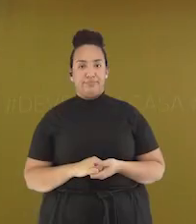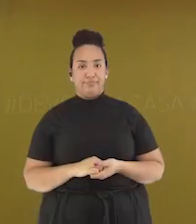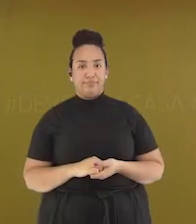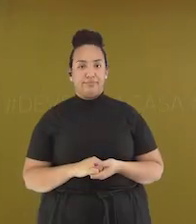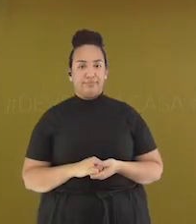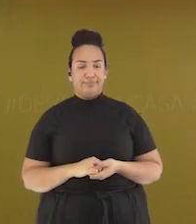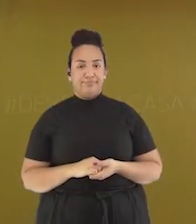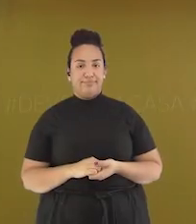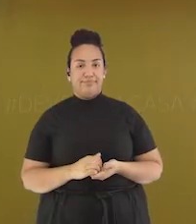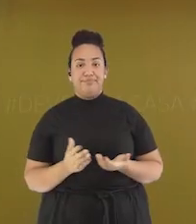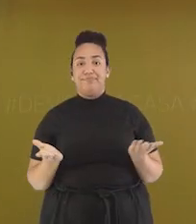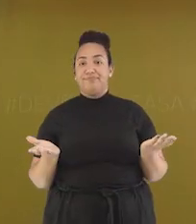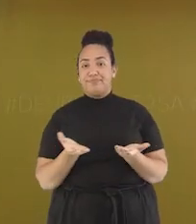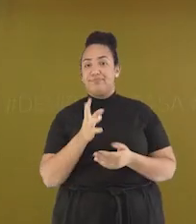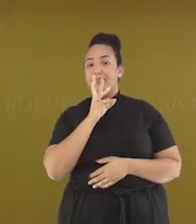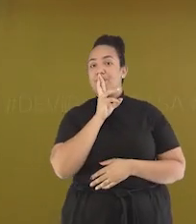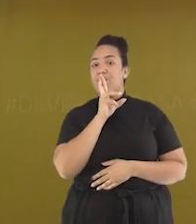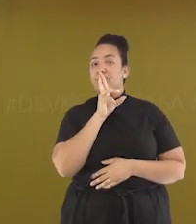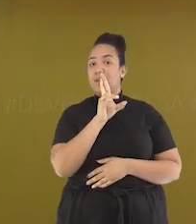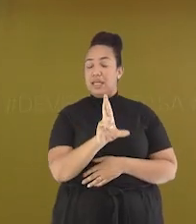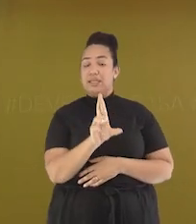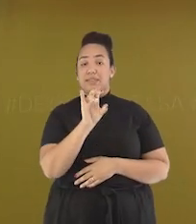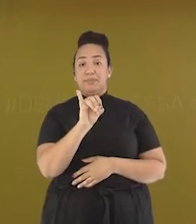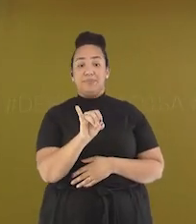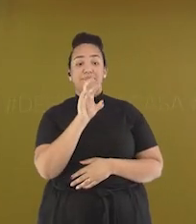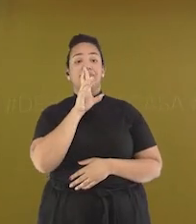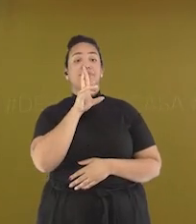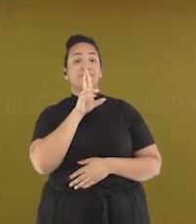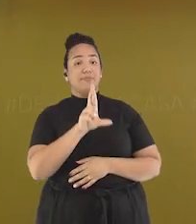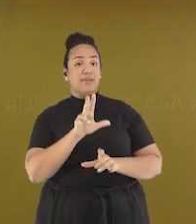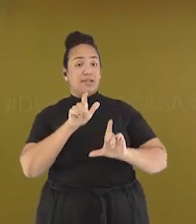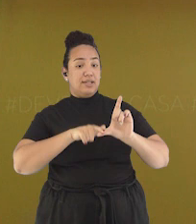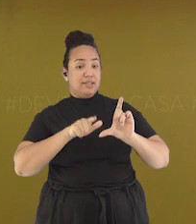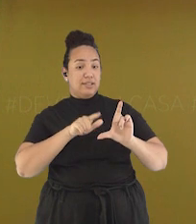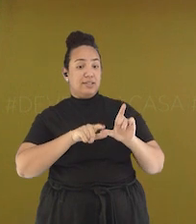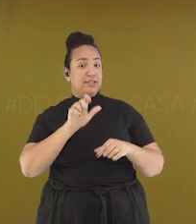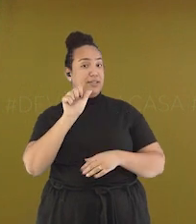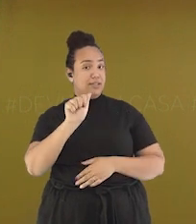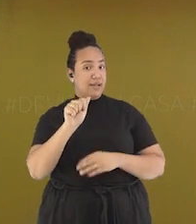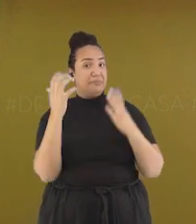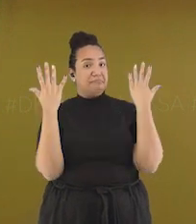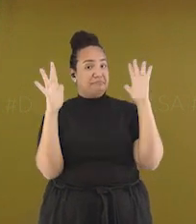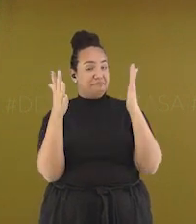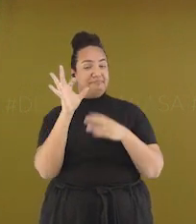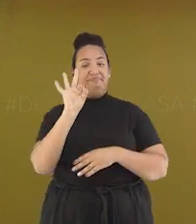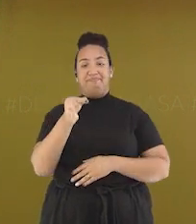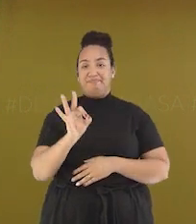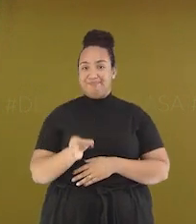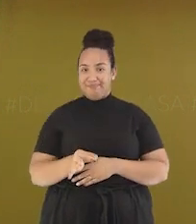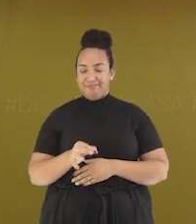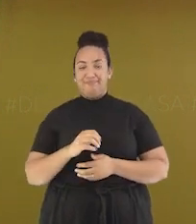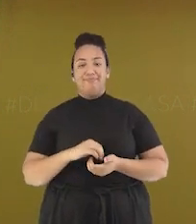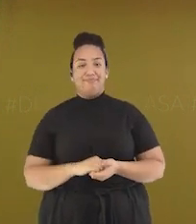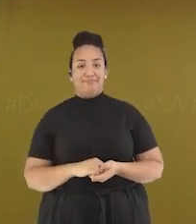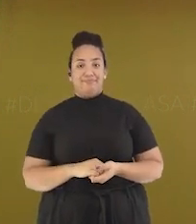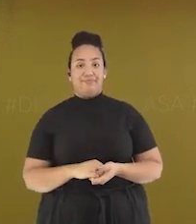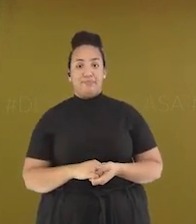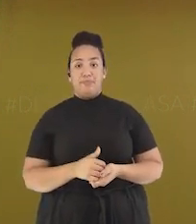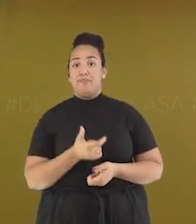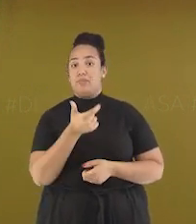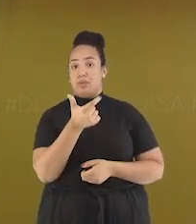Vamos para a nossa resposta Quem respondeu a letra A Acertou A palavra